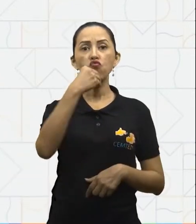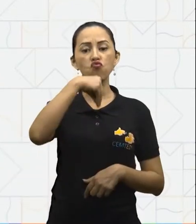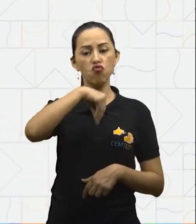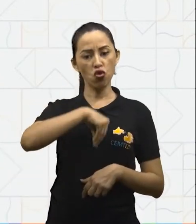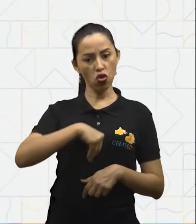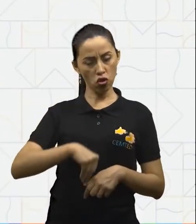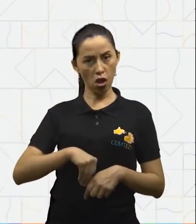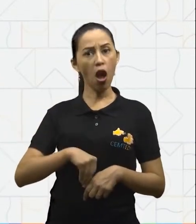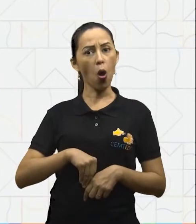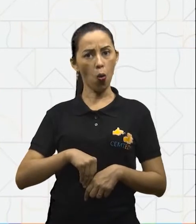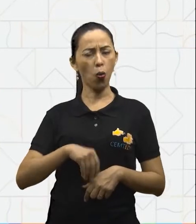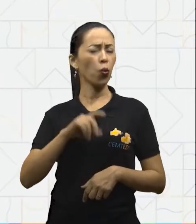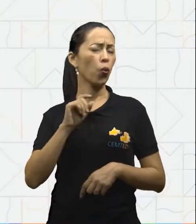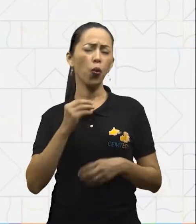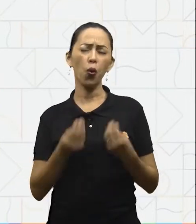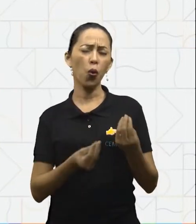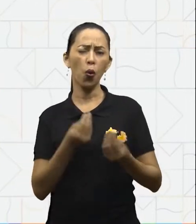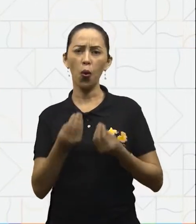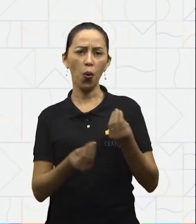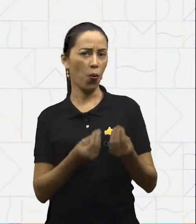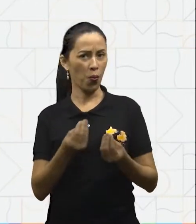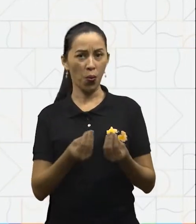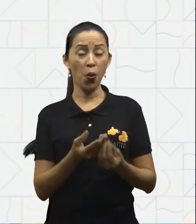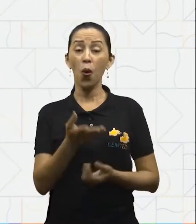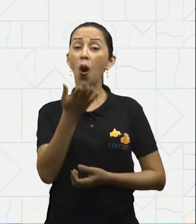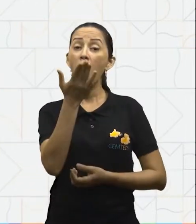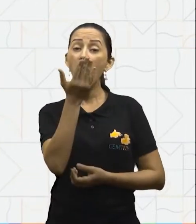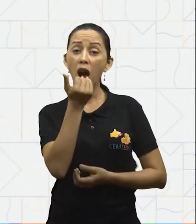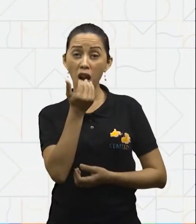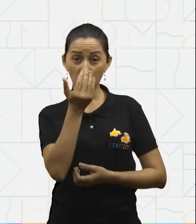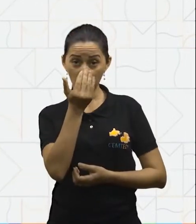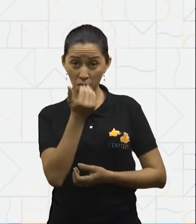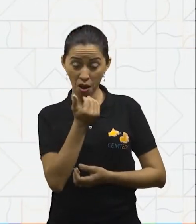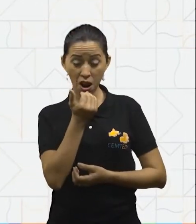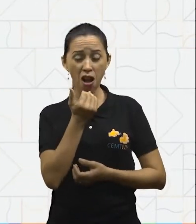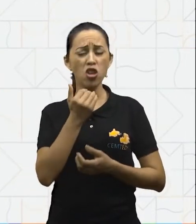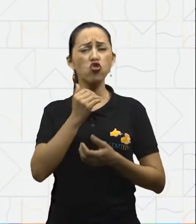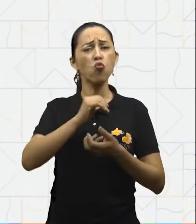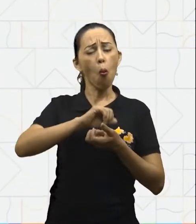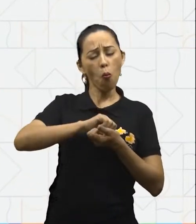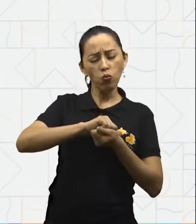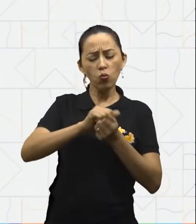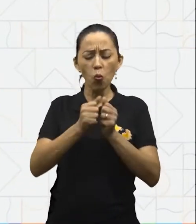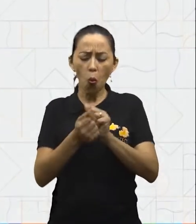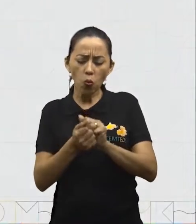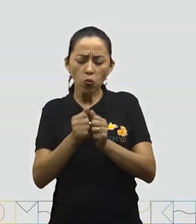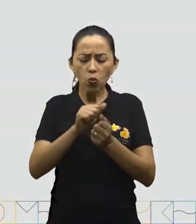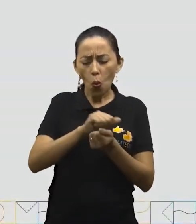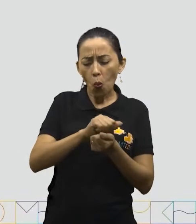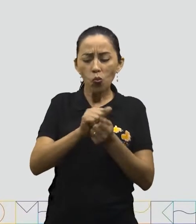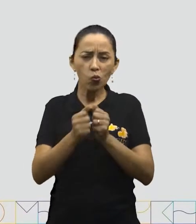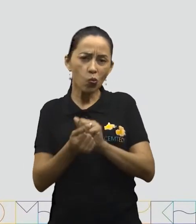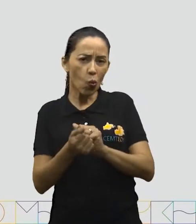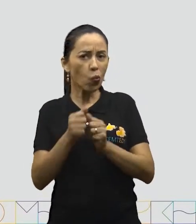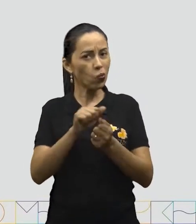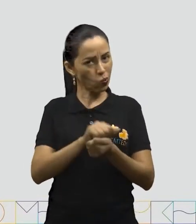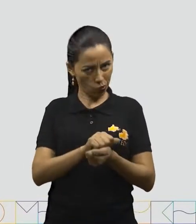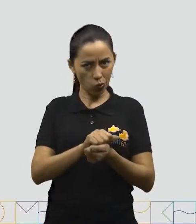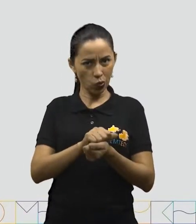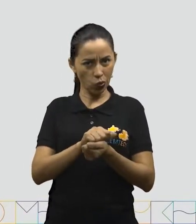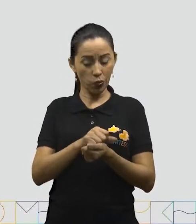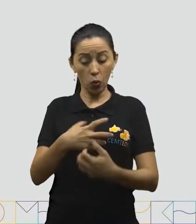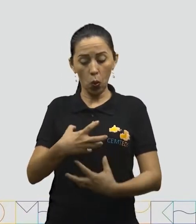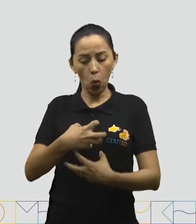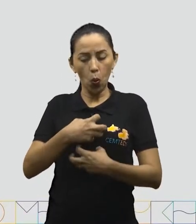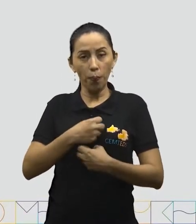para que o corpo possa obter nutrientes importantes ao desenvolvimento de suas atividades. O sistema digestório